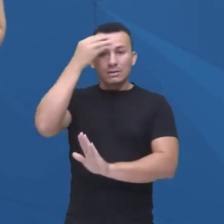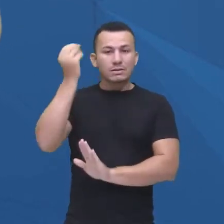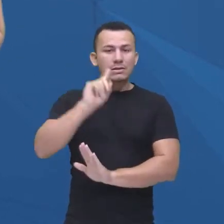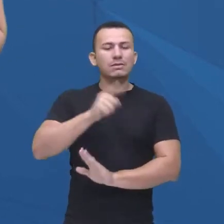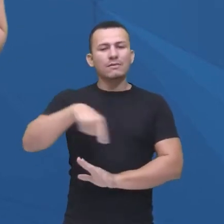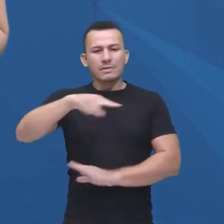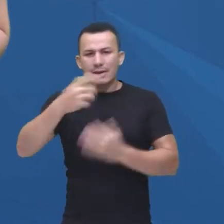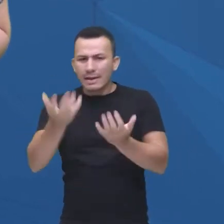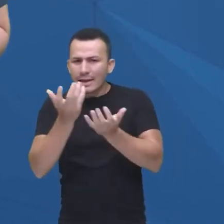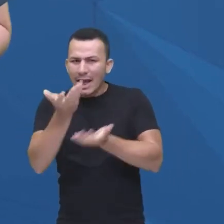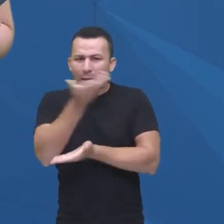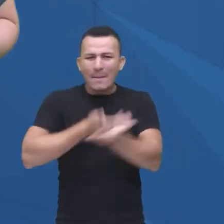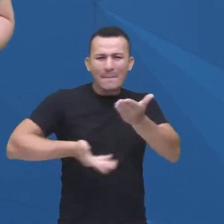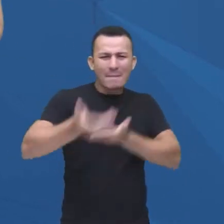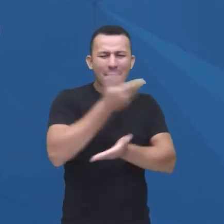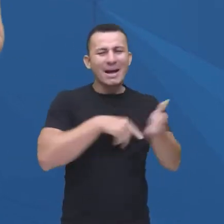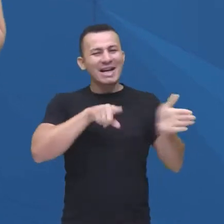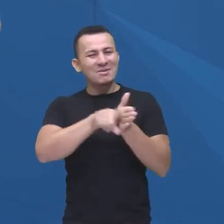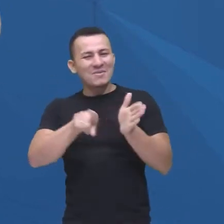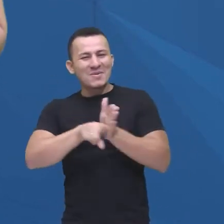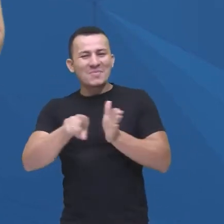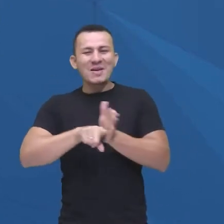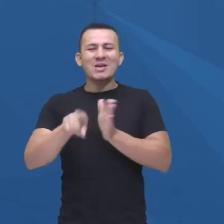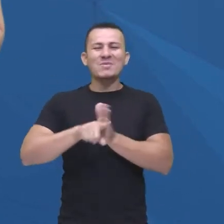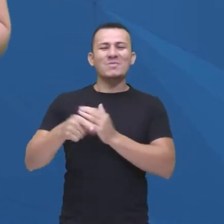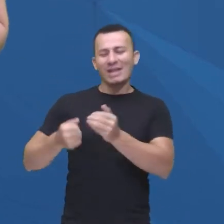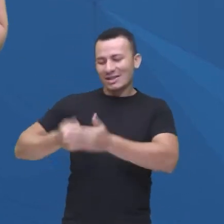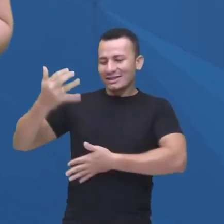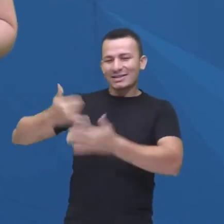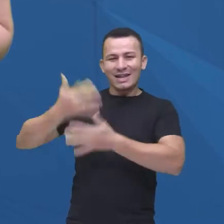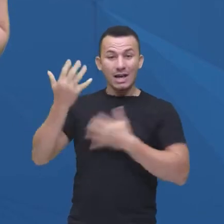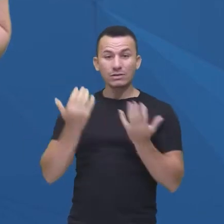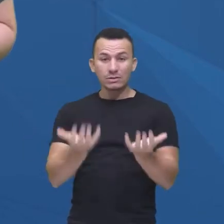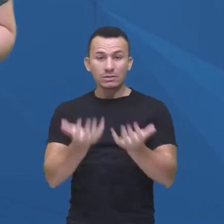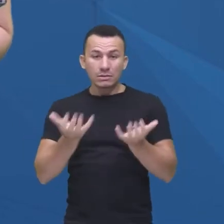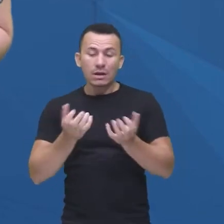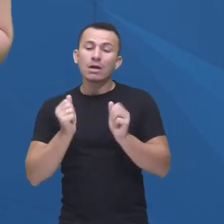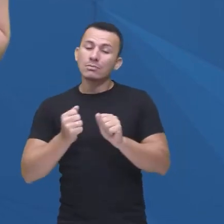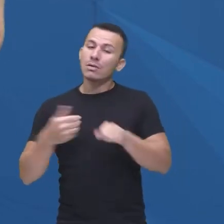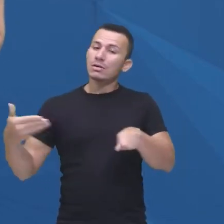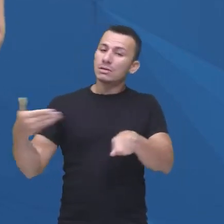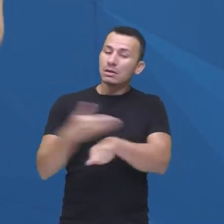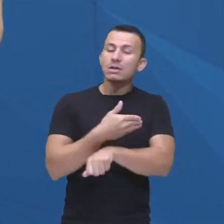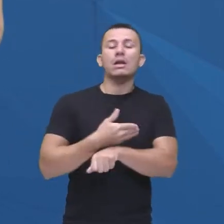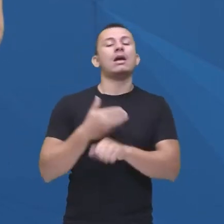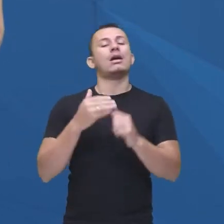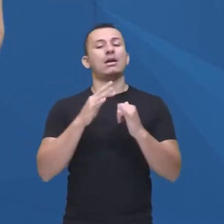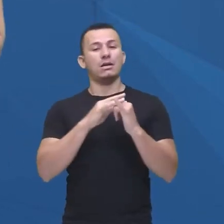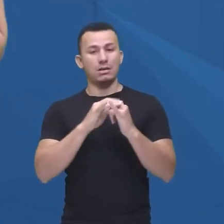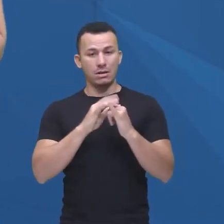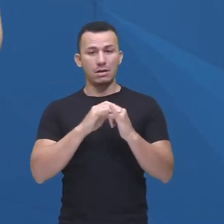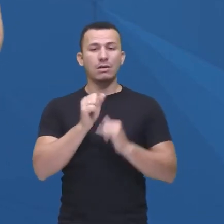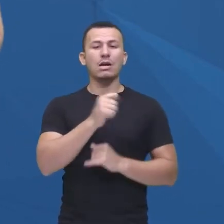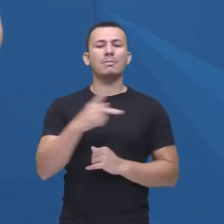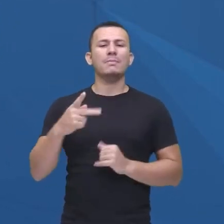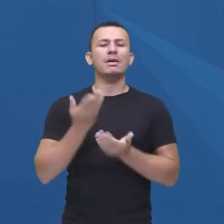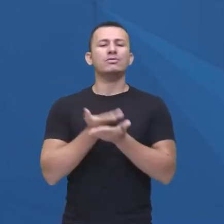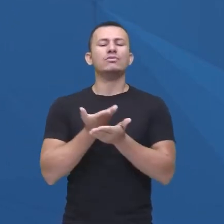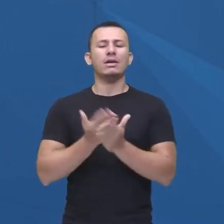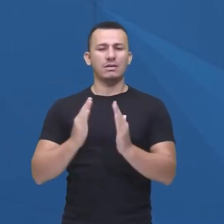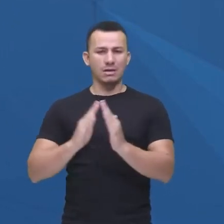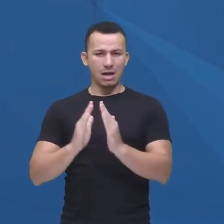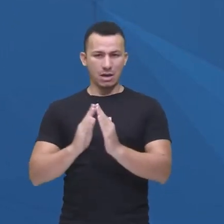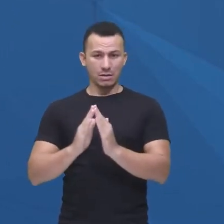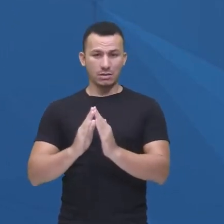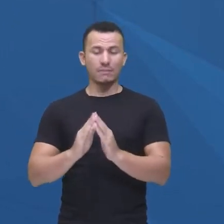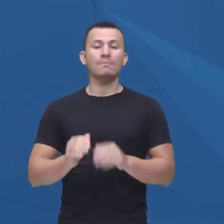no nosso quiz, nas nossas perguntas interativas, entra no canal do aplicativo do Aula em Casa, tá bom? No